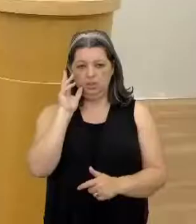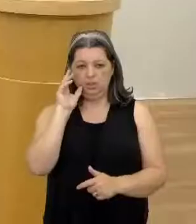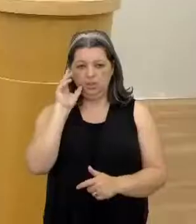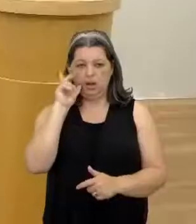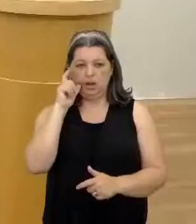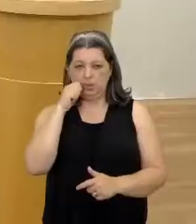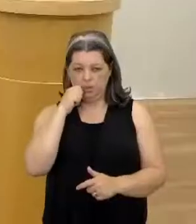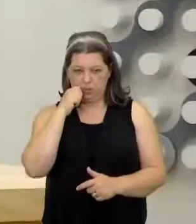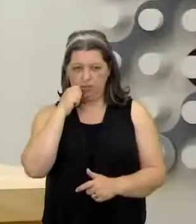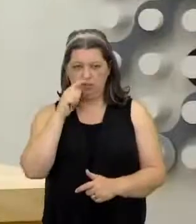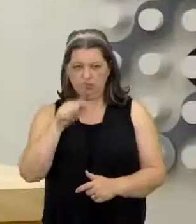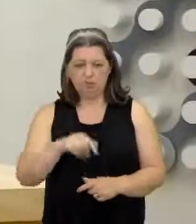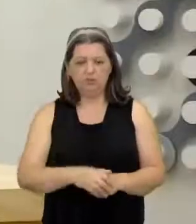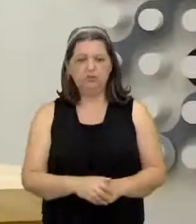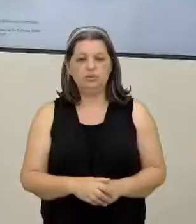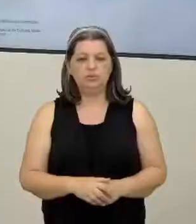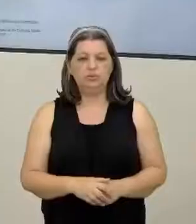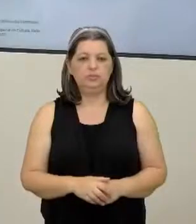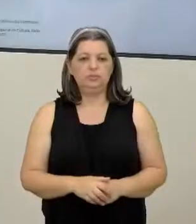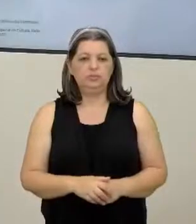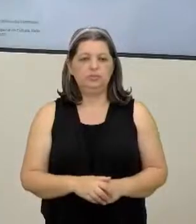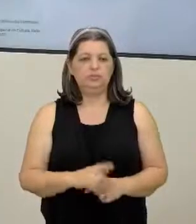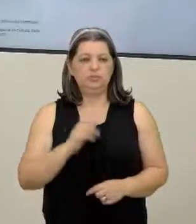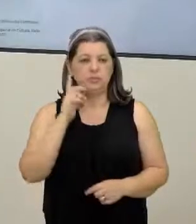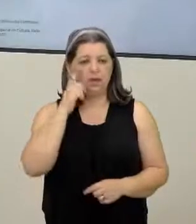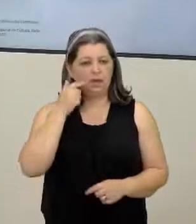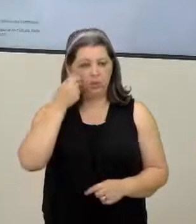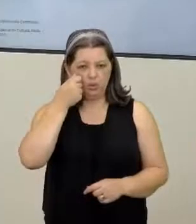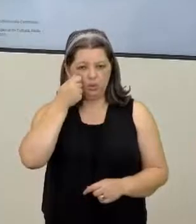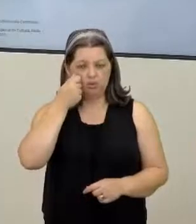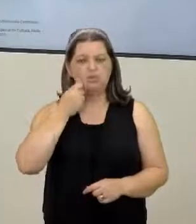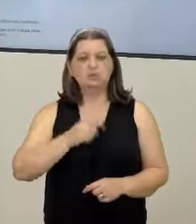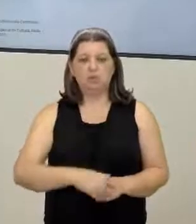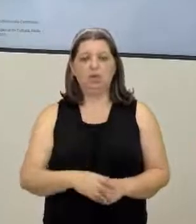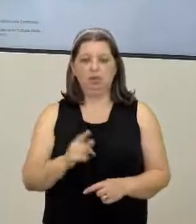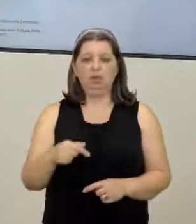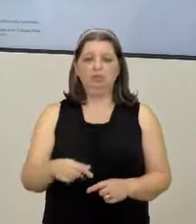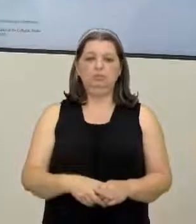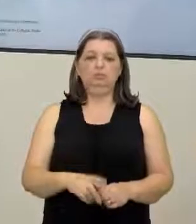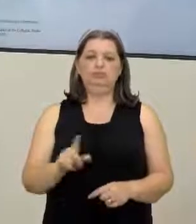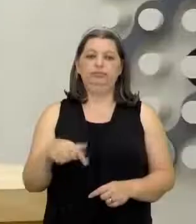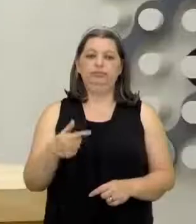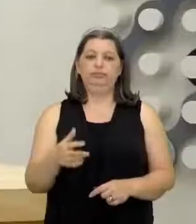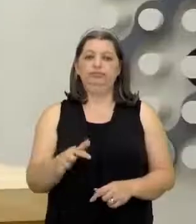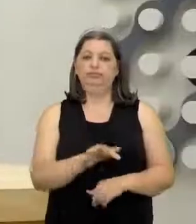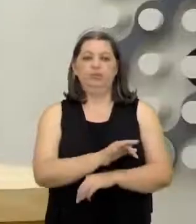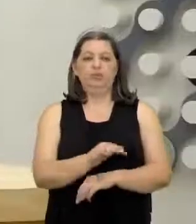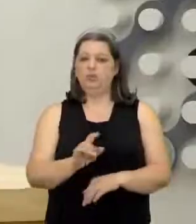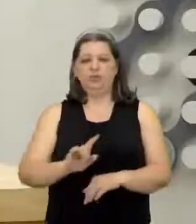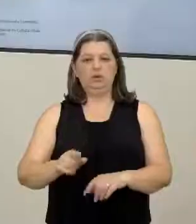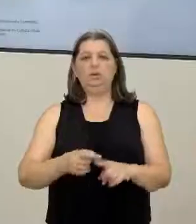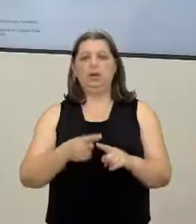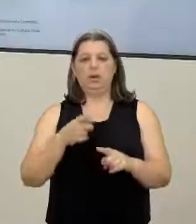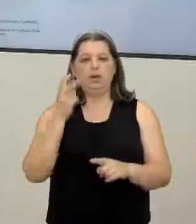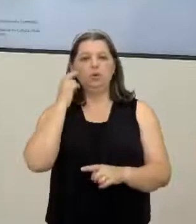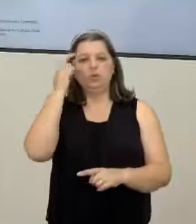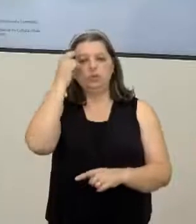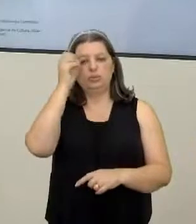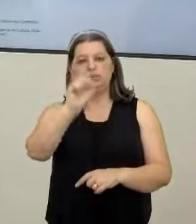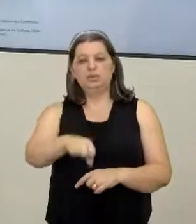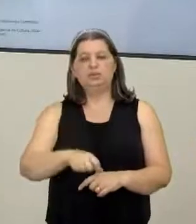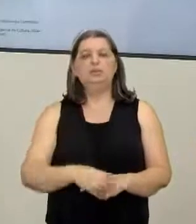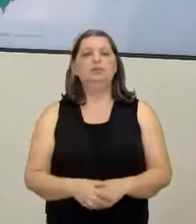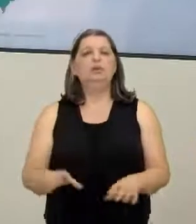falar? Vou falar já É isso aí O Gibralgiba é física Mas é cultura também né Comunidades